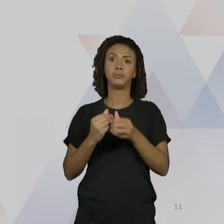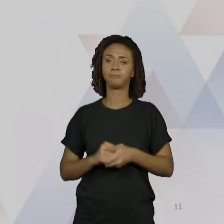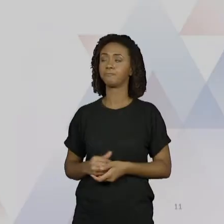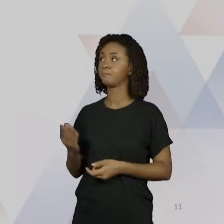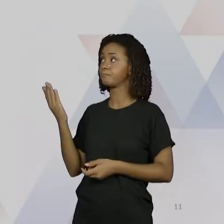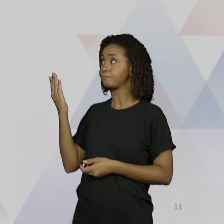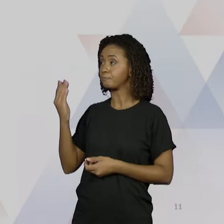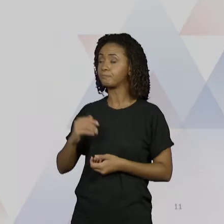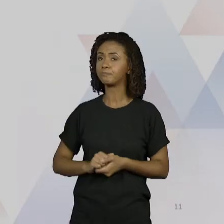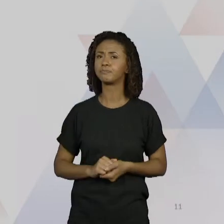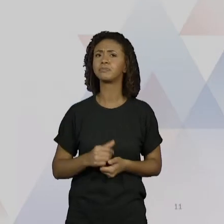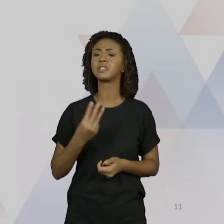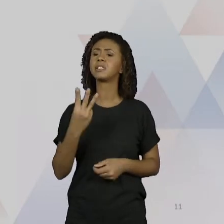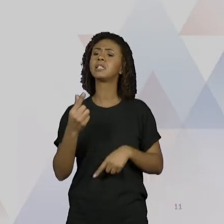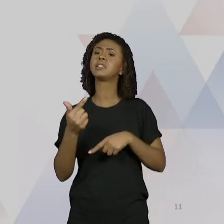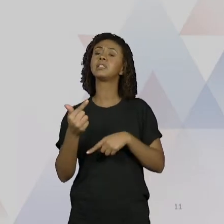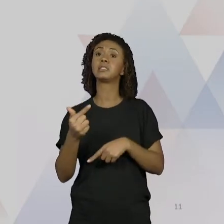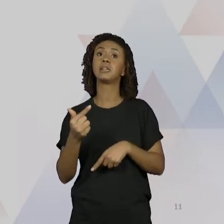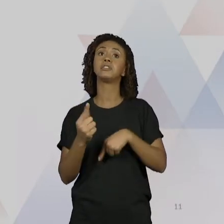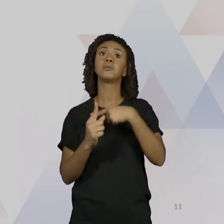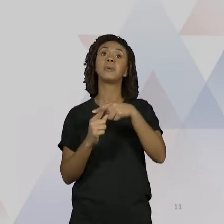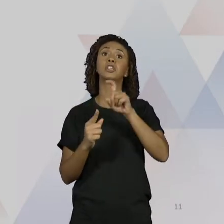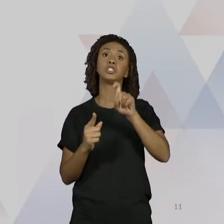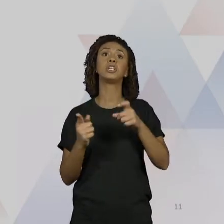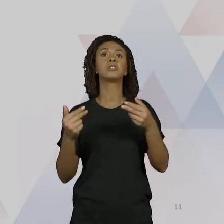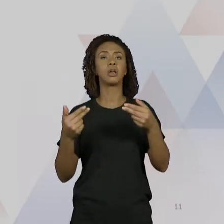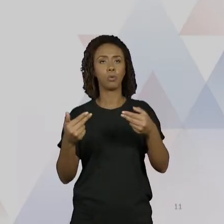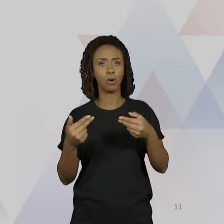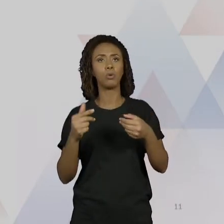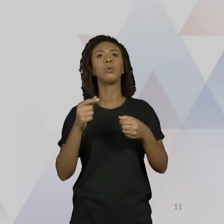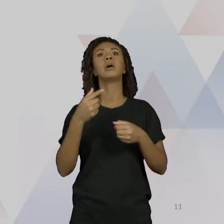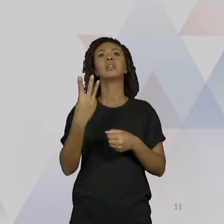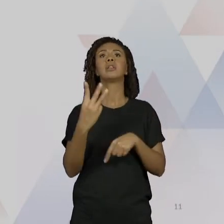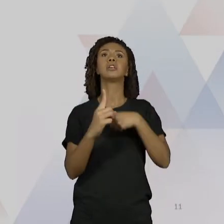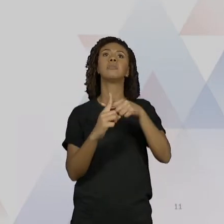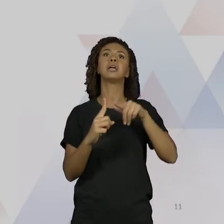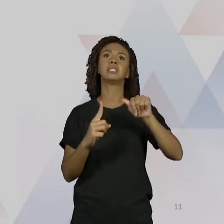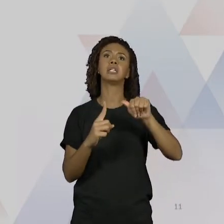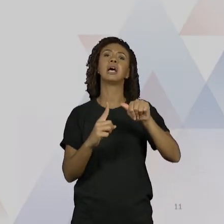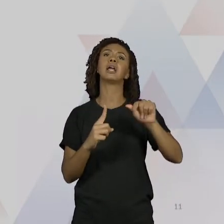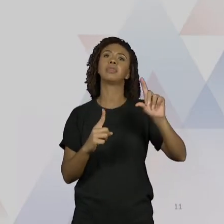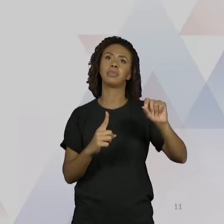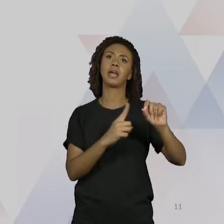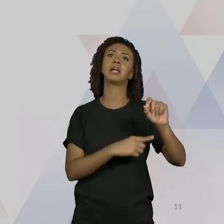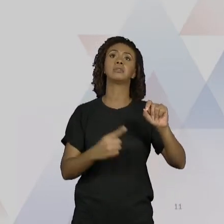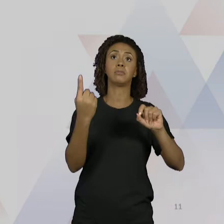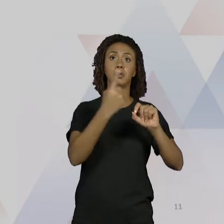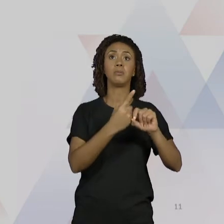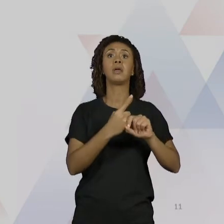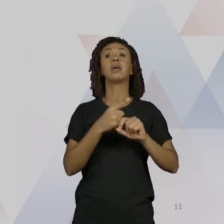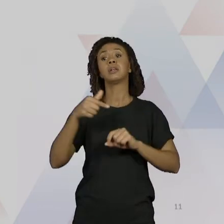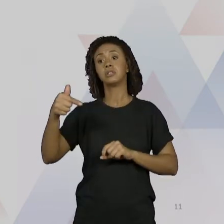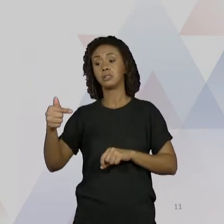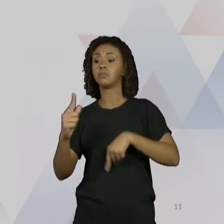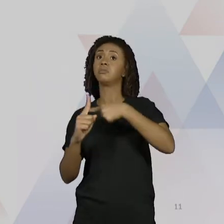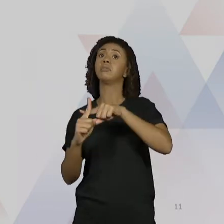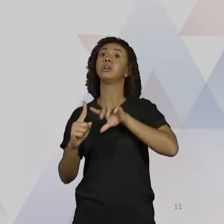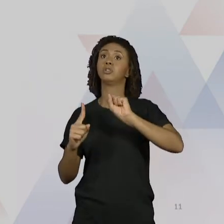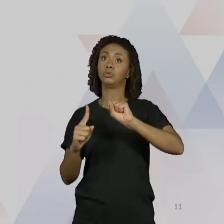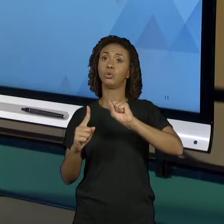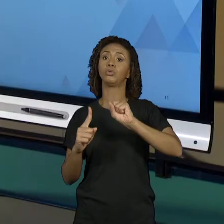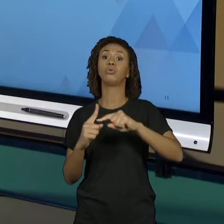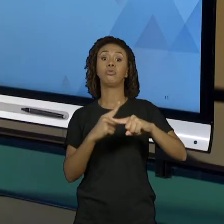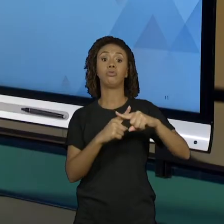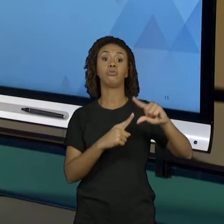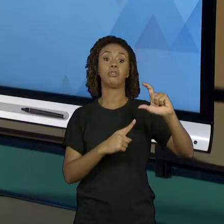37 mais x é igual a 3 mais a 10 da primeira 7 mais 8 vezes 10 é 0. Porque é para dar o